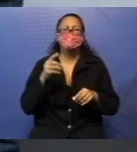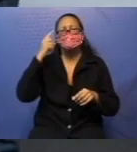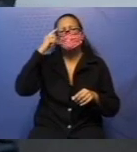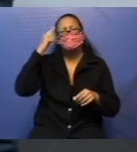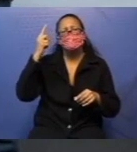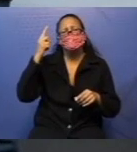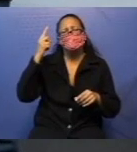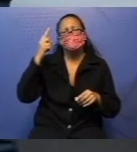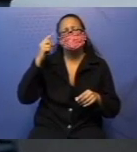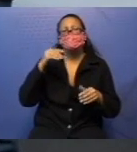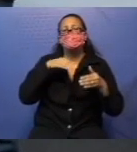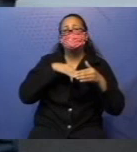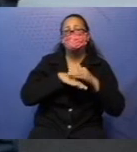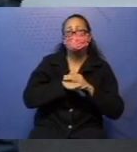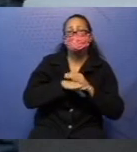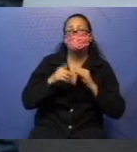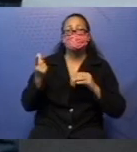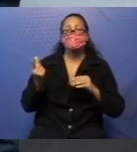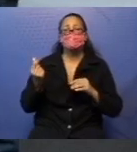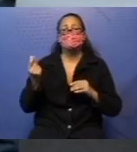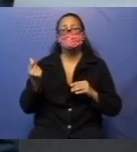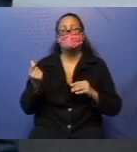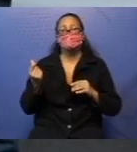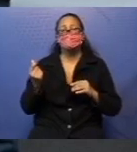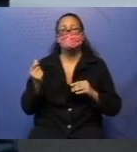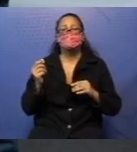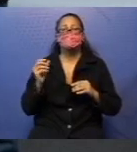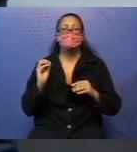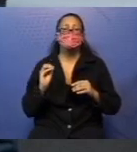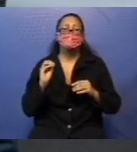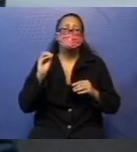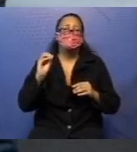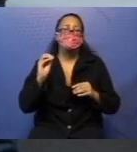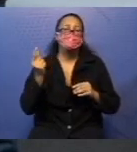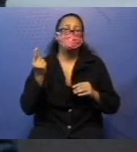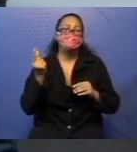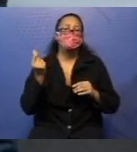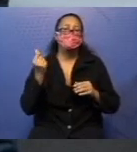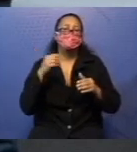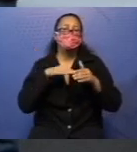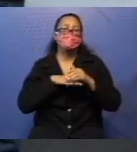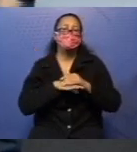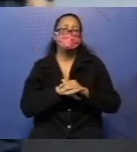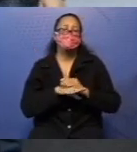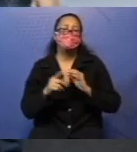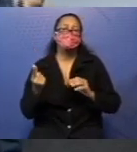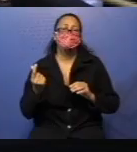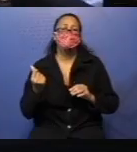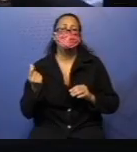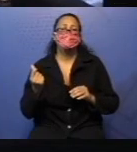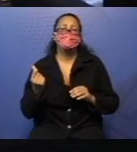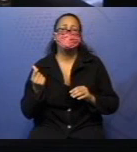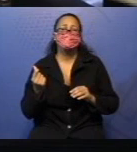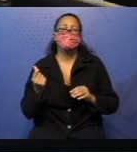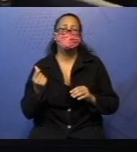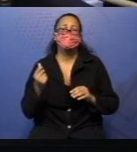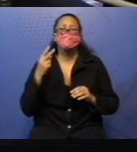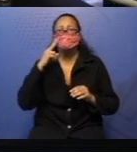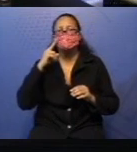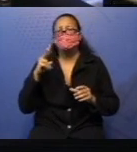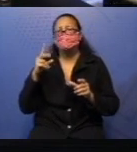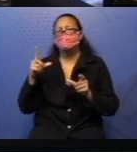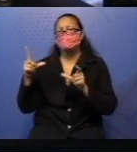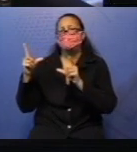guardando o dinheirinho. Ele está colocando em um lugar, então ele está guardando, ele está poupando. Olha essa outra